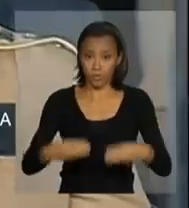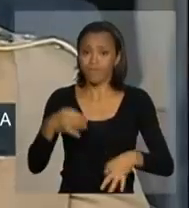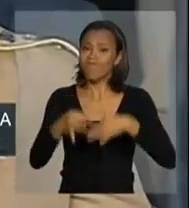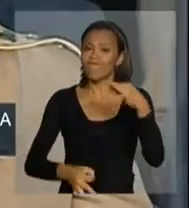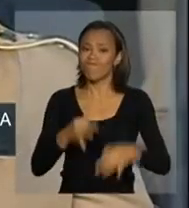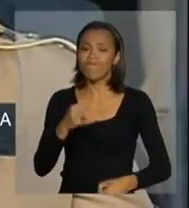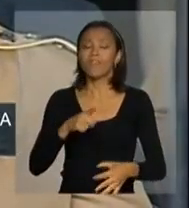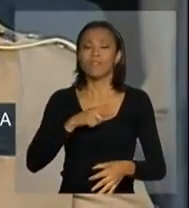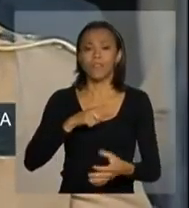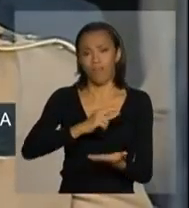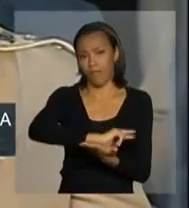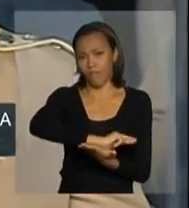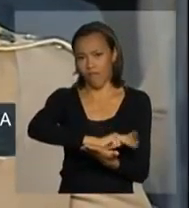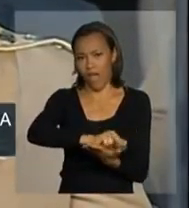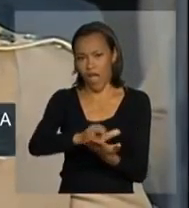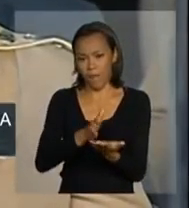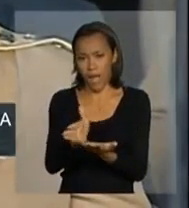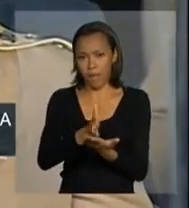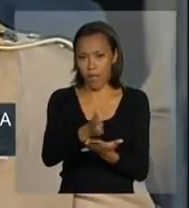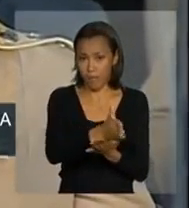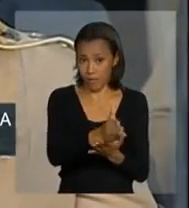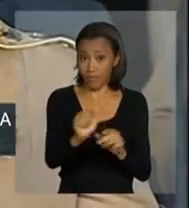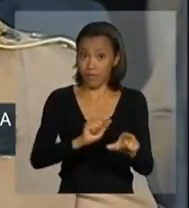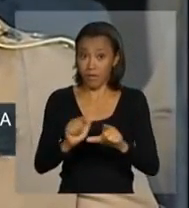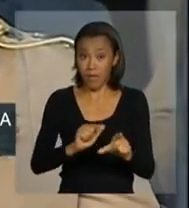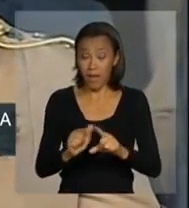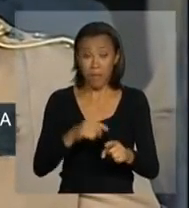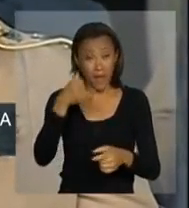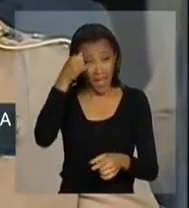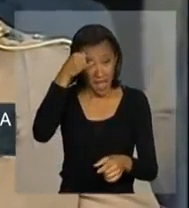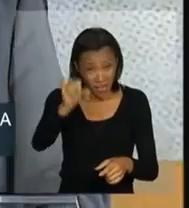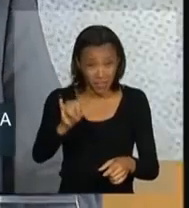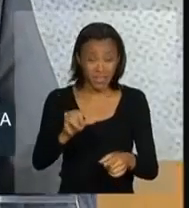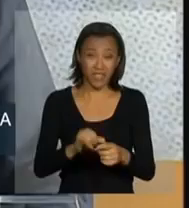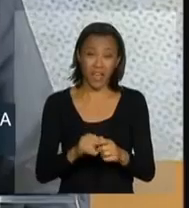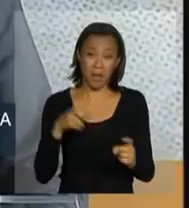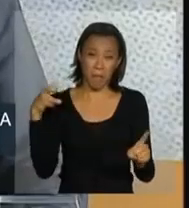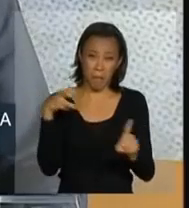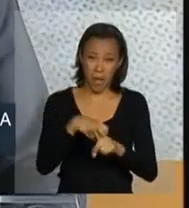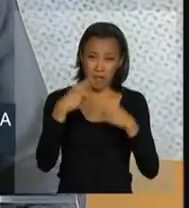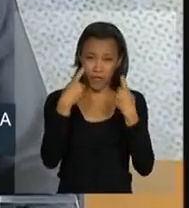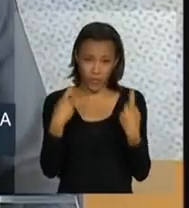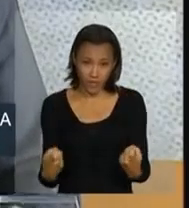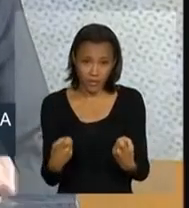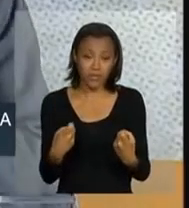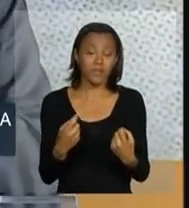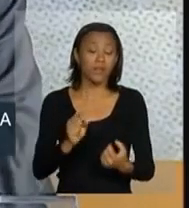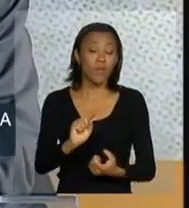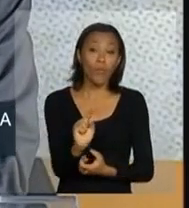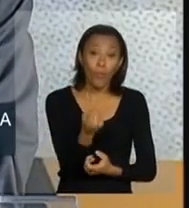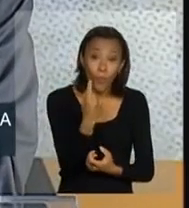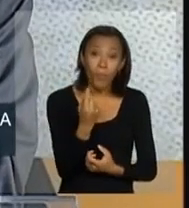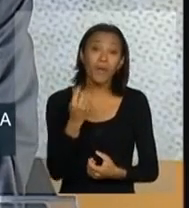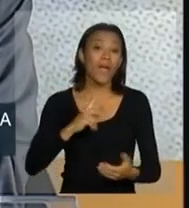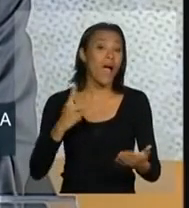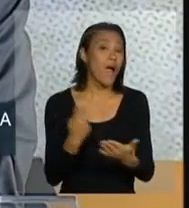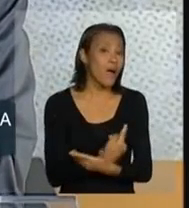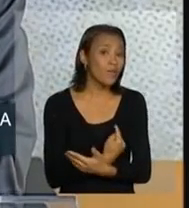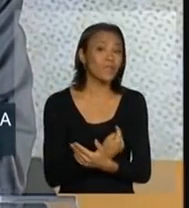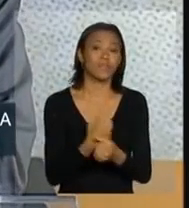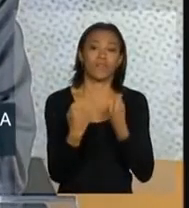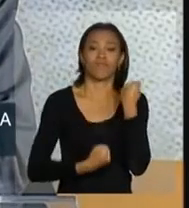em várias perspectivas no enfrentamento da violência, mas uma delas é exatamente a violência no trânsito,